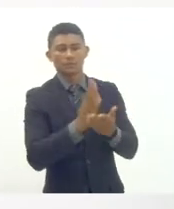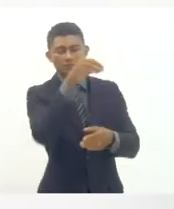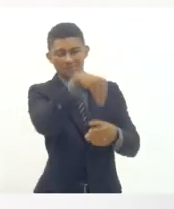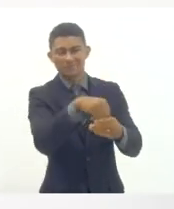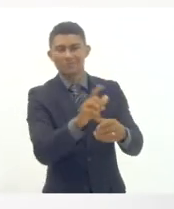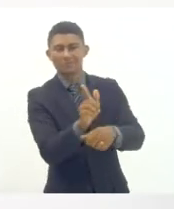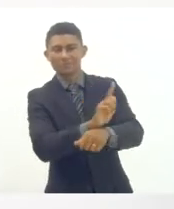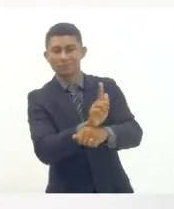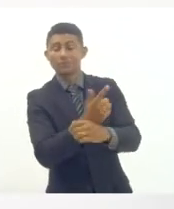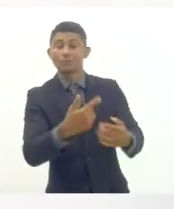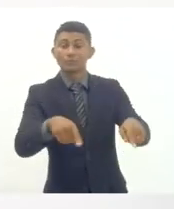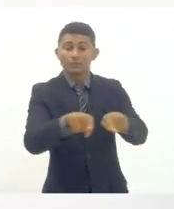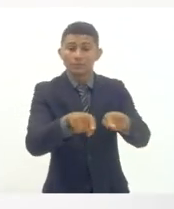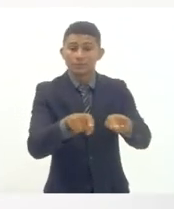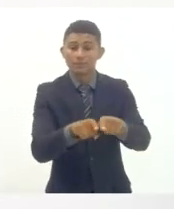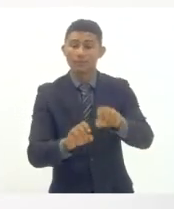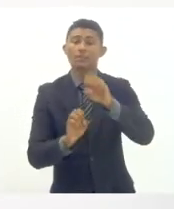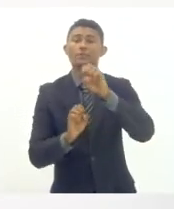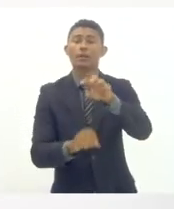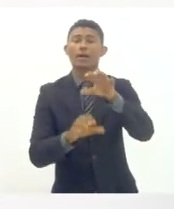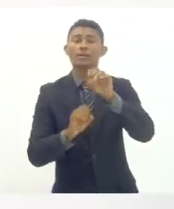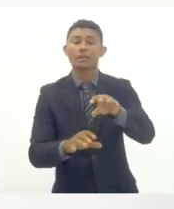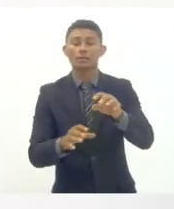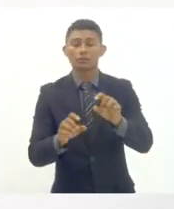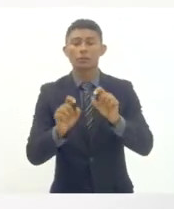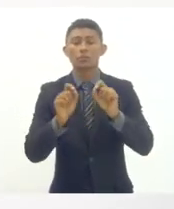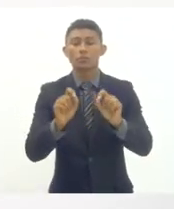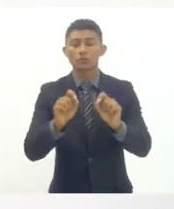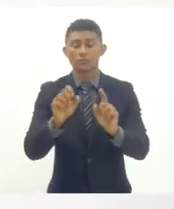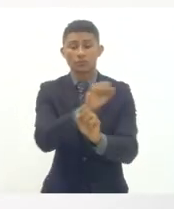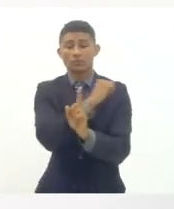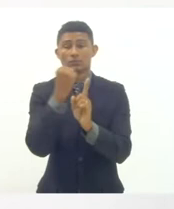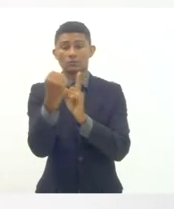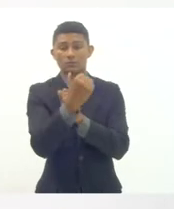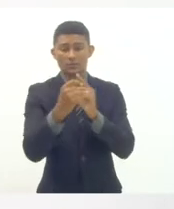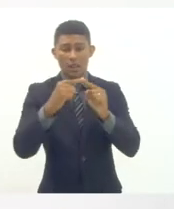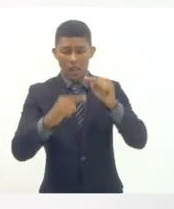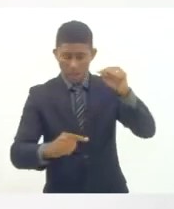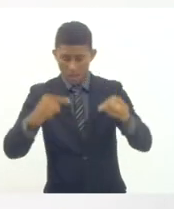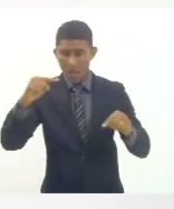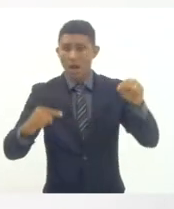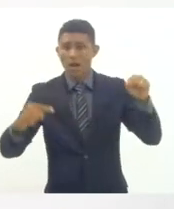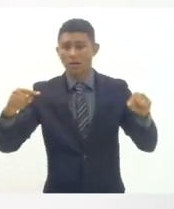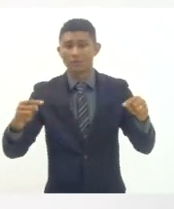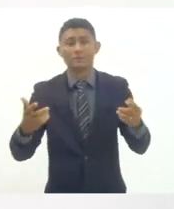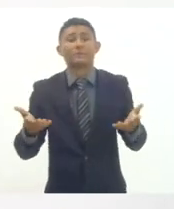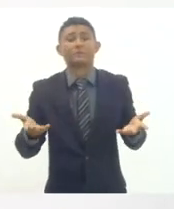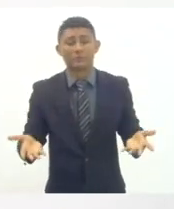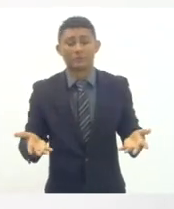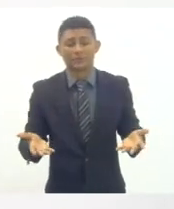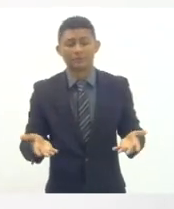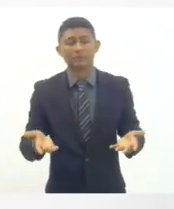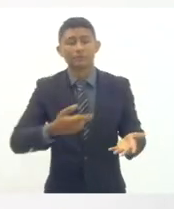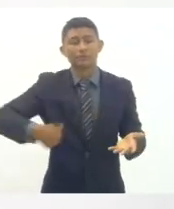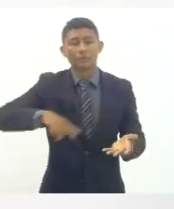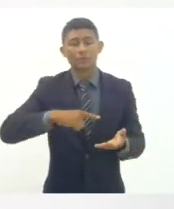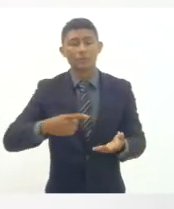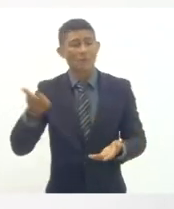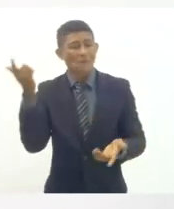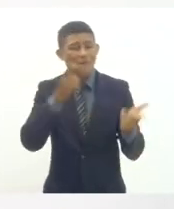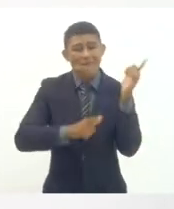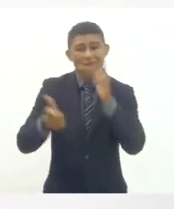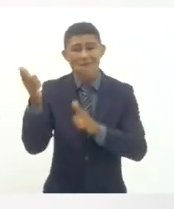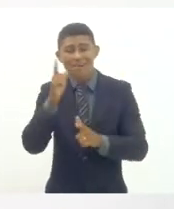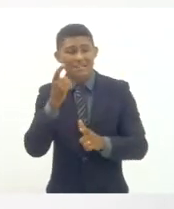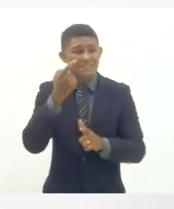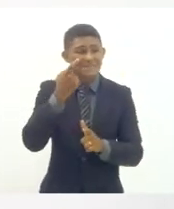educação está colocada dentro de um cenário de uma sociedade desigual como a nossa e quais são as respostas que a gente consegue fazer para mitigar o